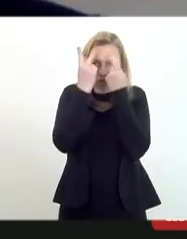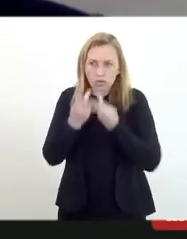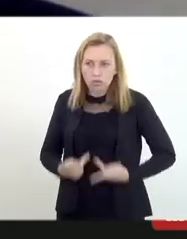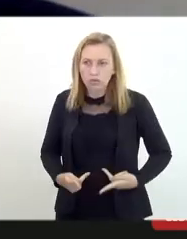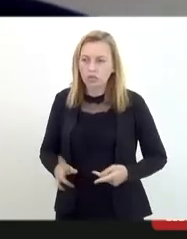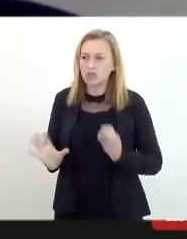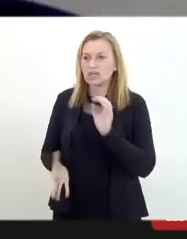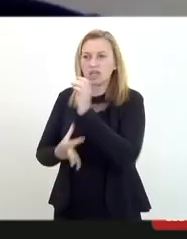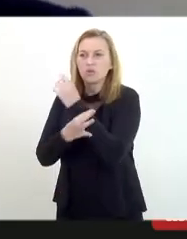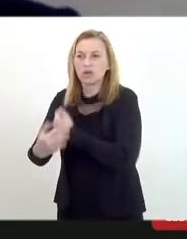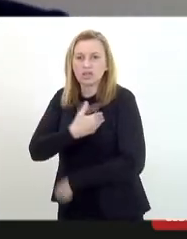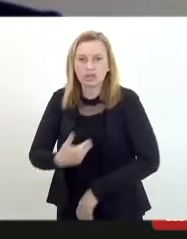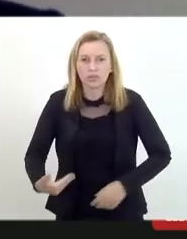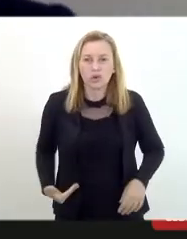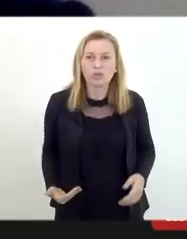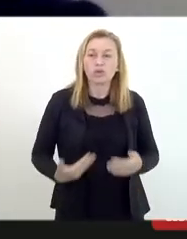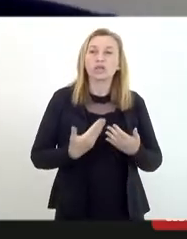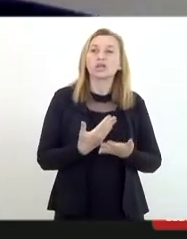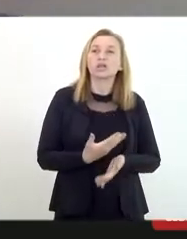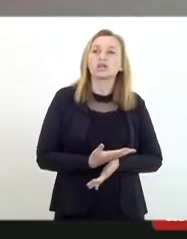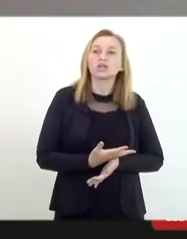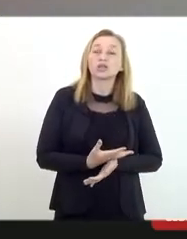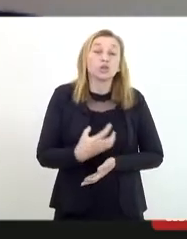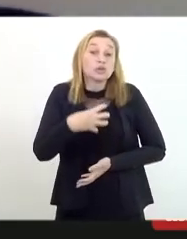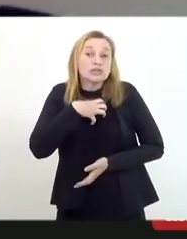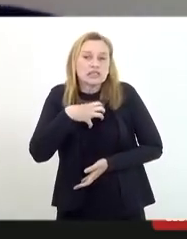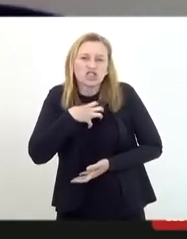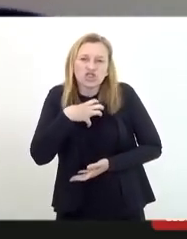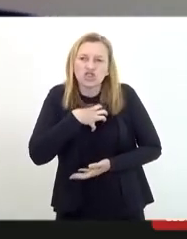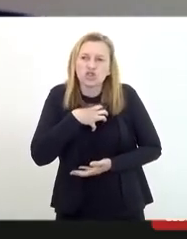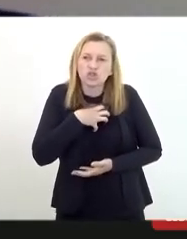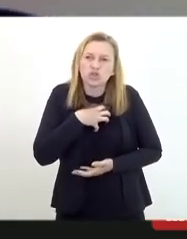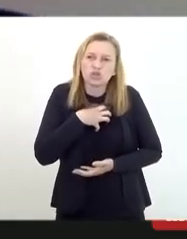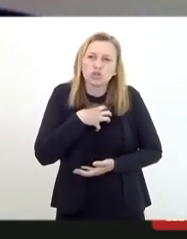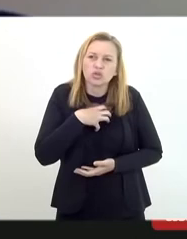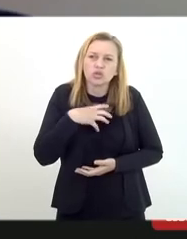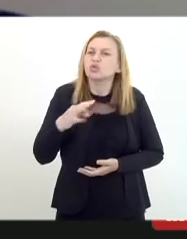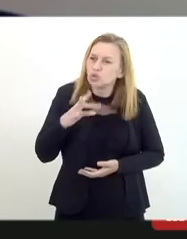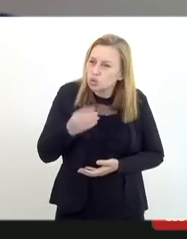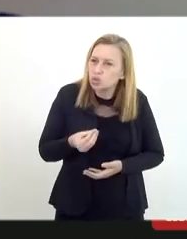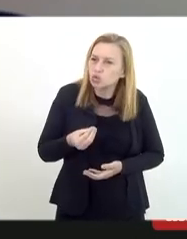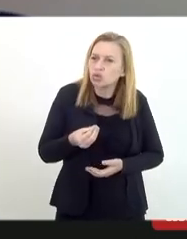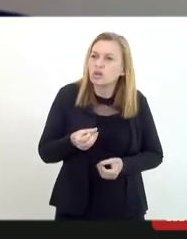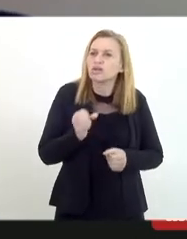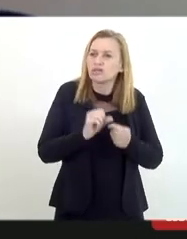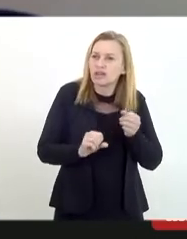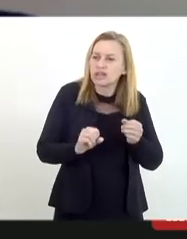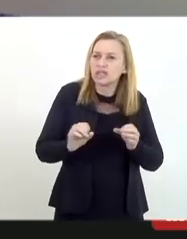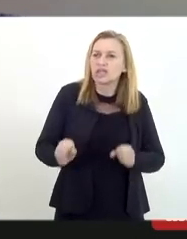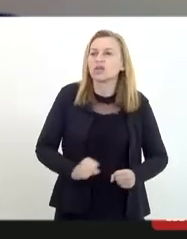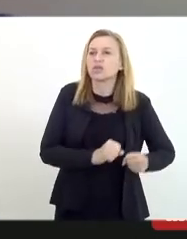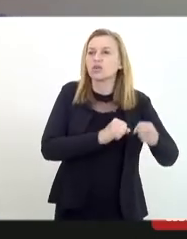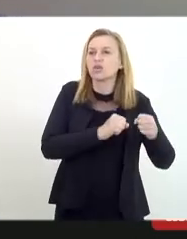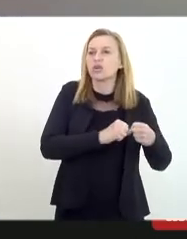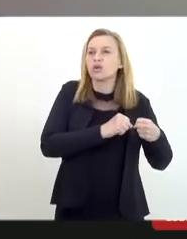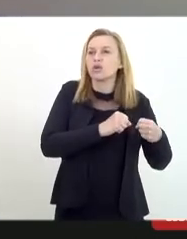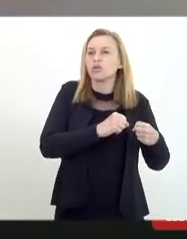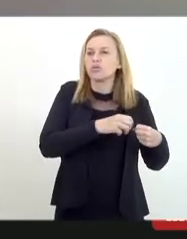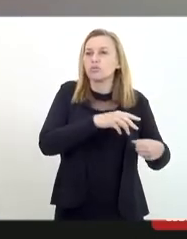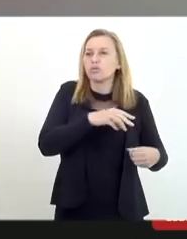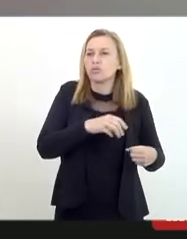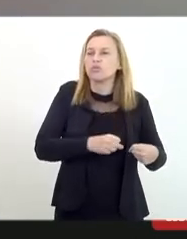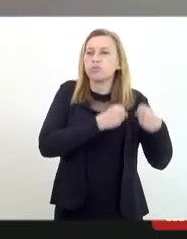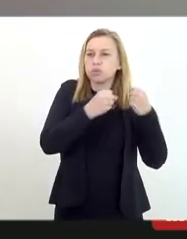segurança pública, no sentido de que, e sobretudo, fazer com que o poder público consiga identificar.